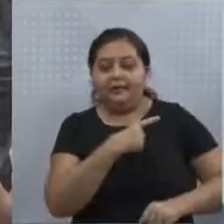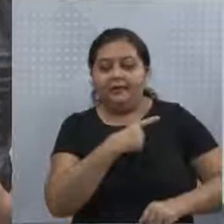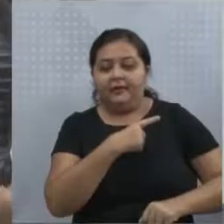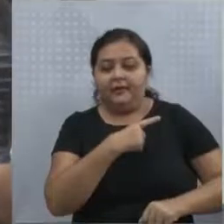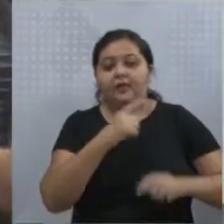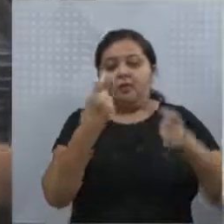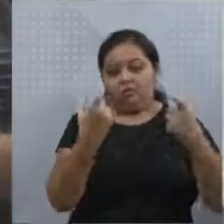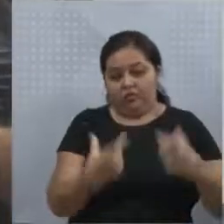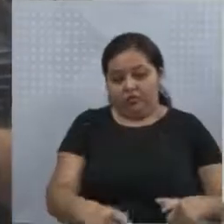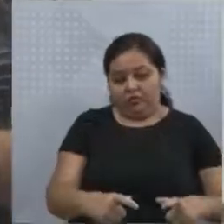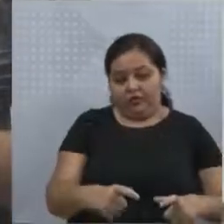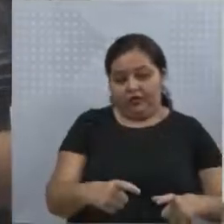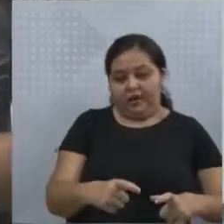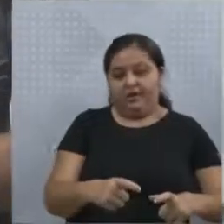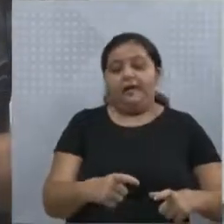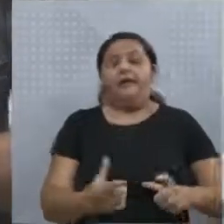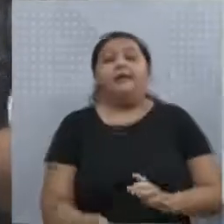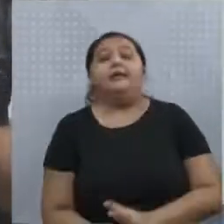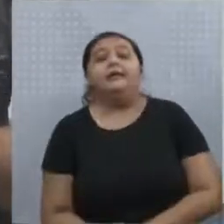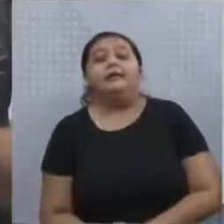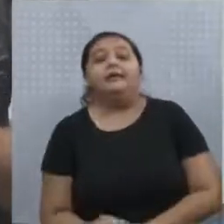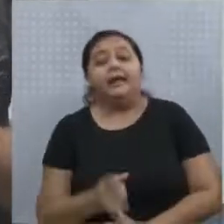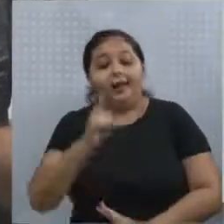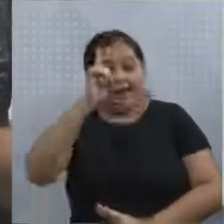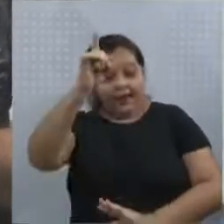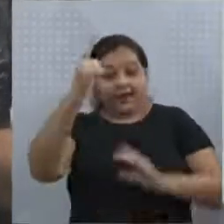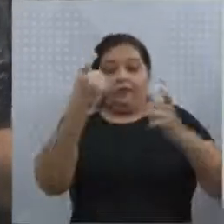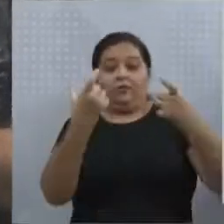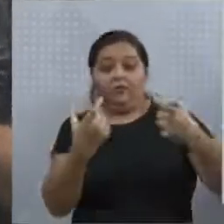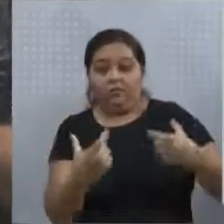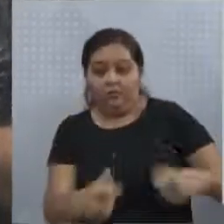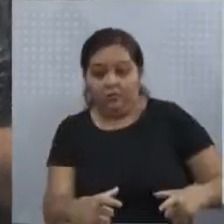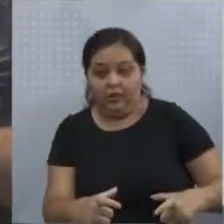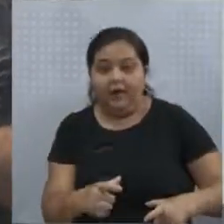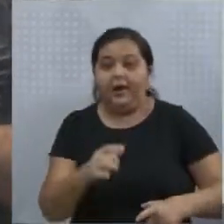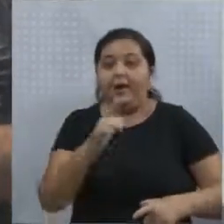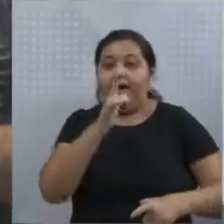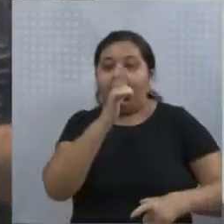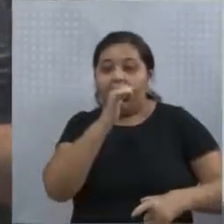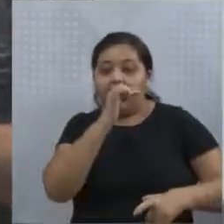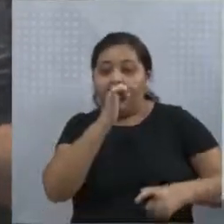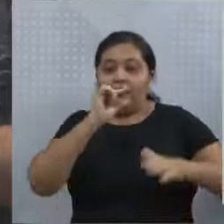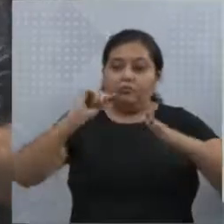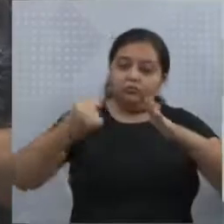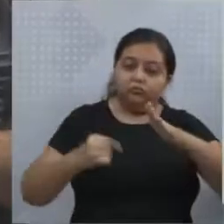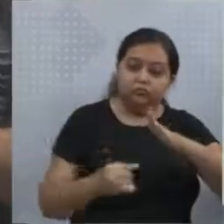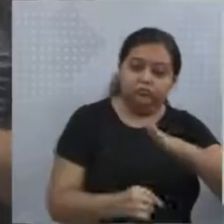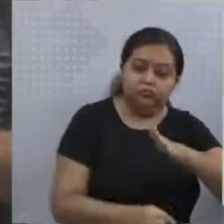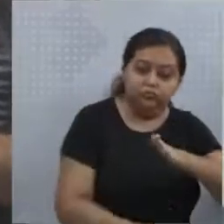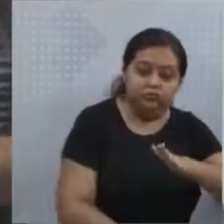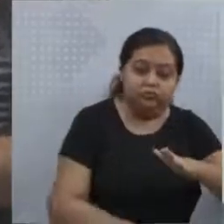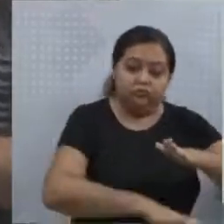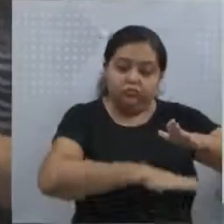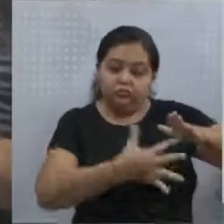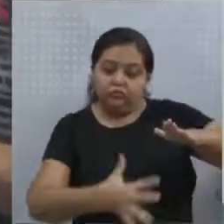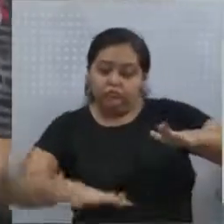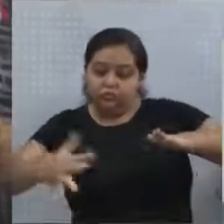grande lençóis freático, que tem condições de abastecer o nosso país durante muitos anos.